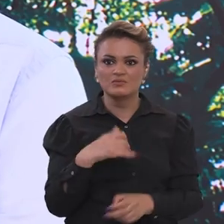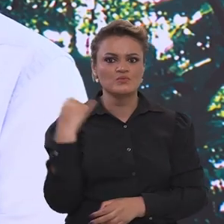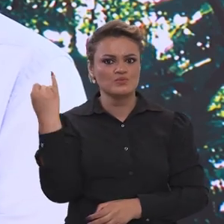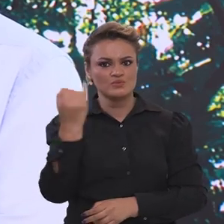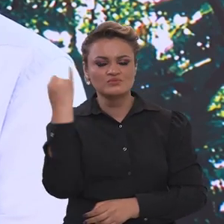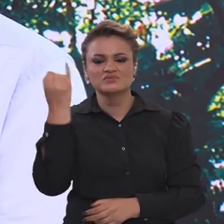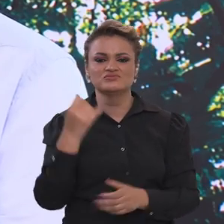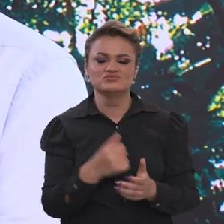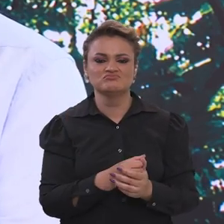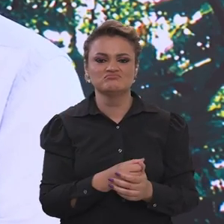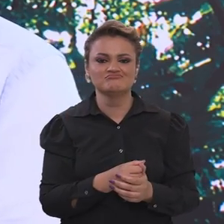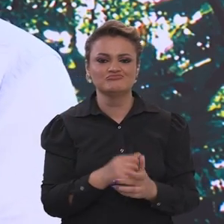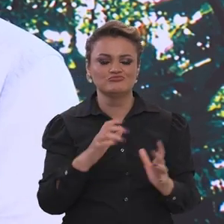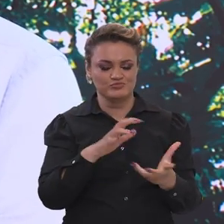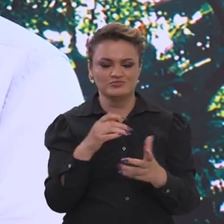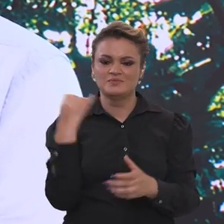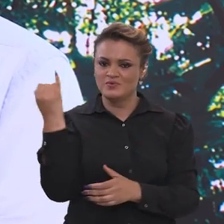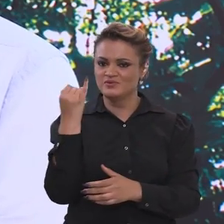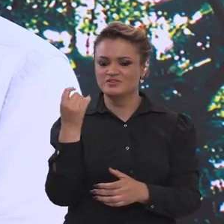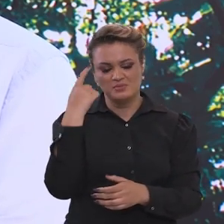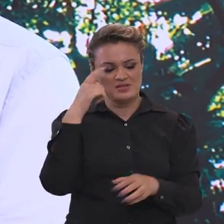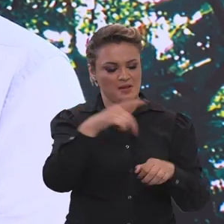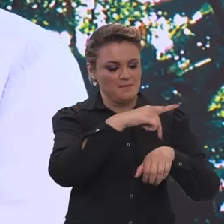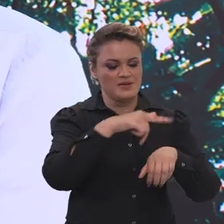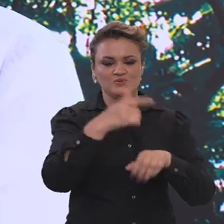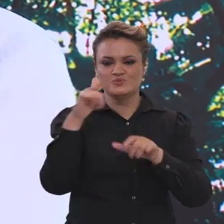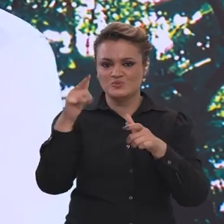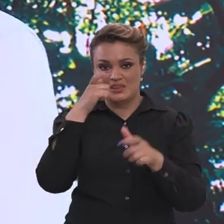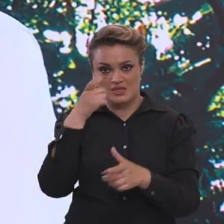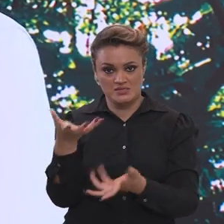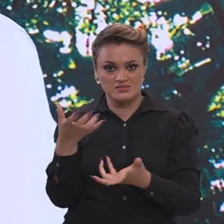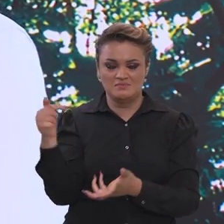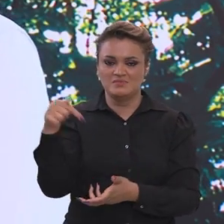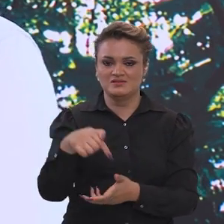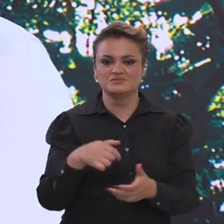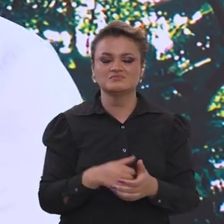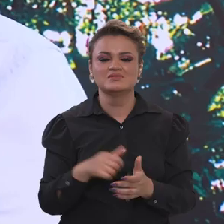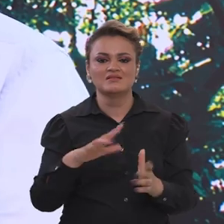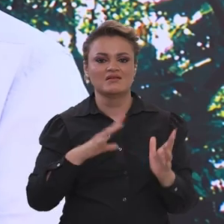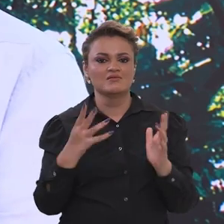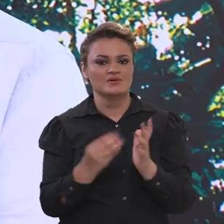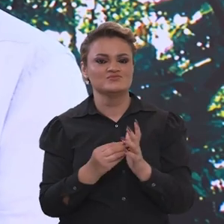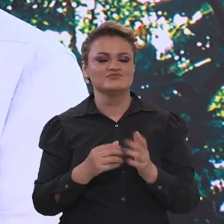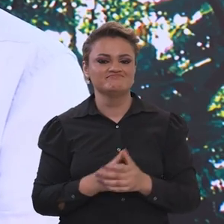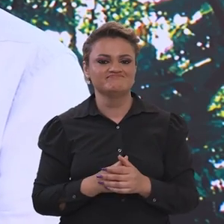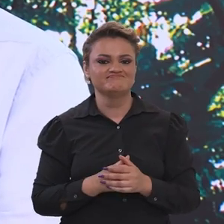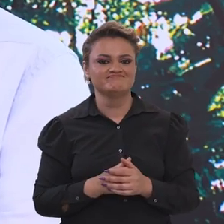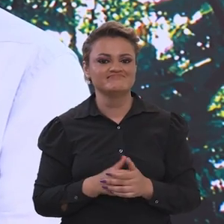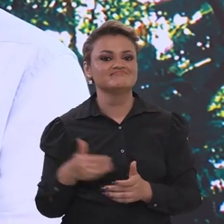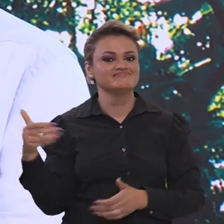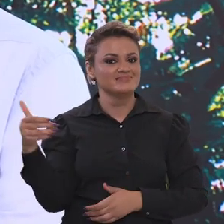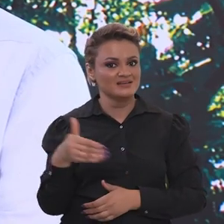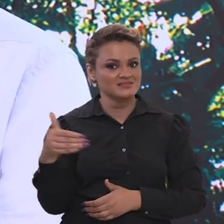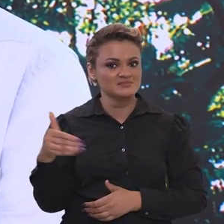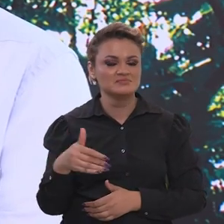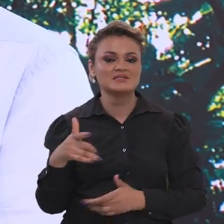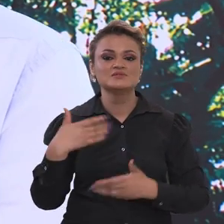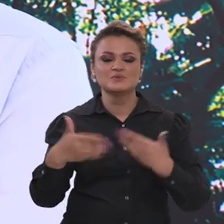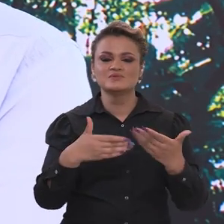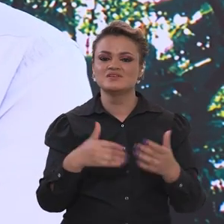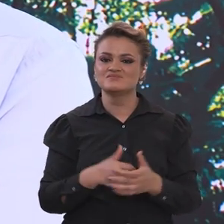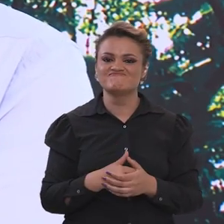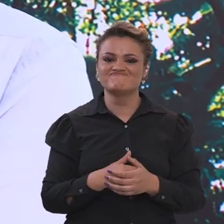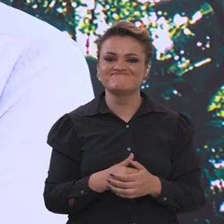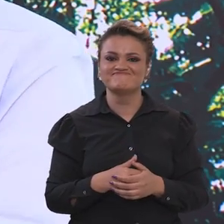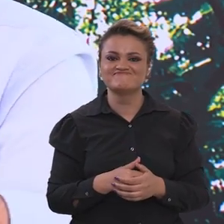sobre um tema crucial para o planeta e para os países diretamente interessados na Amazônia, de